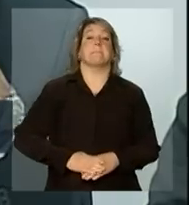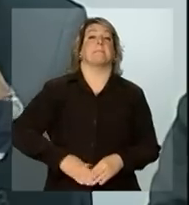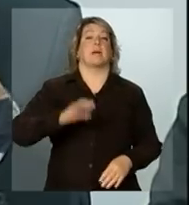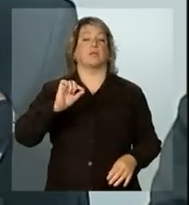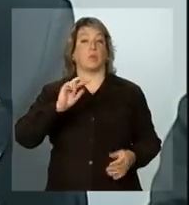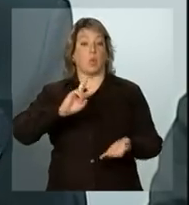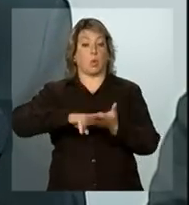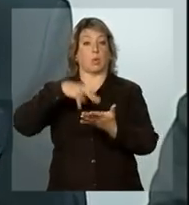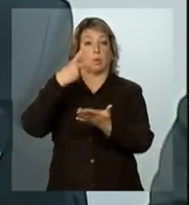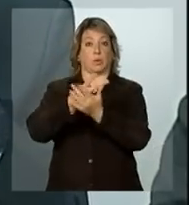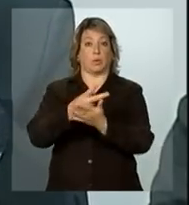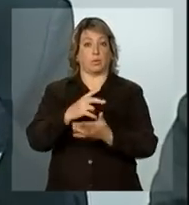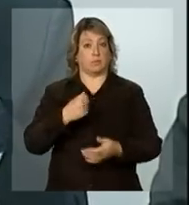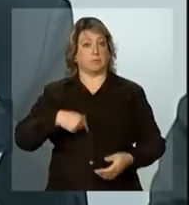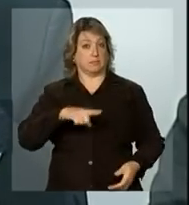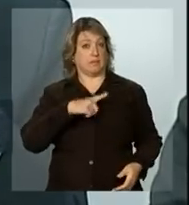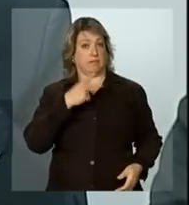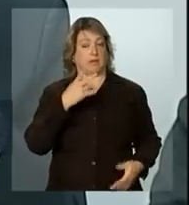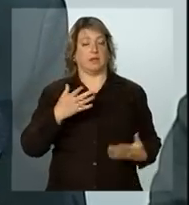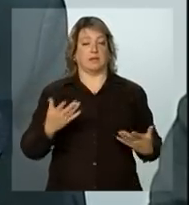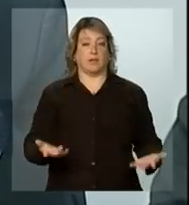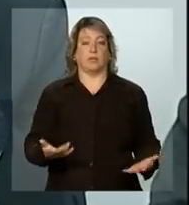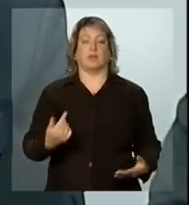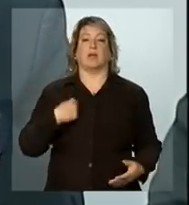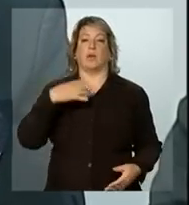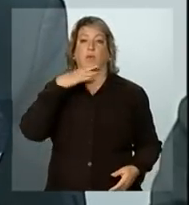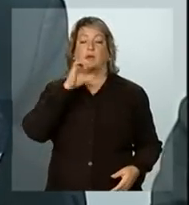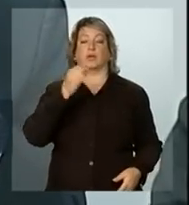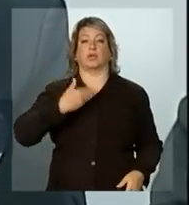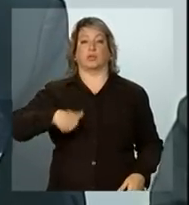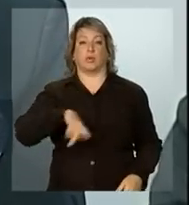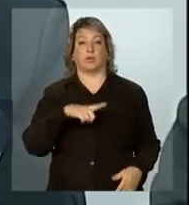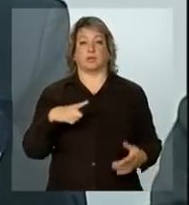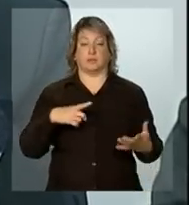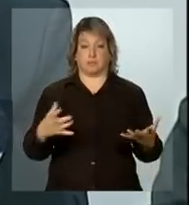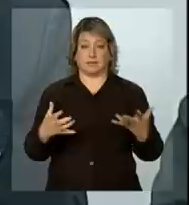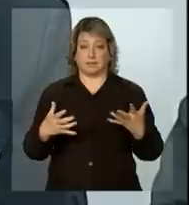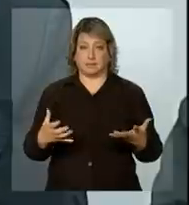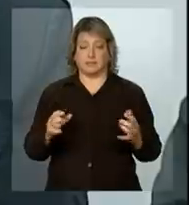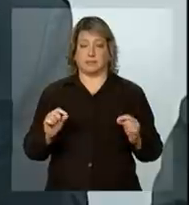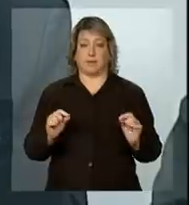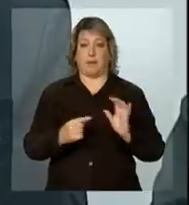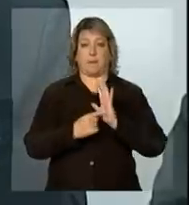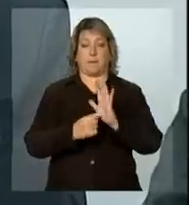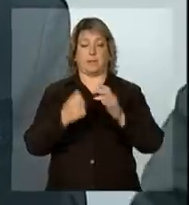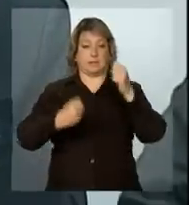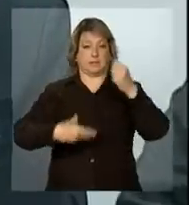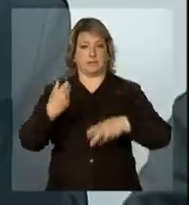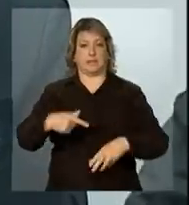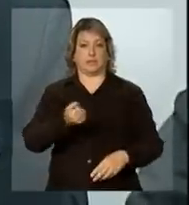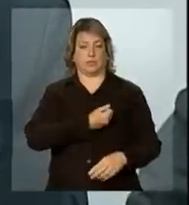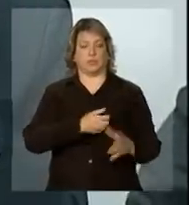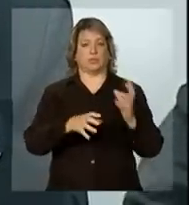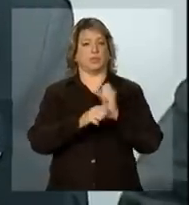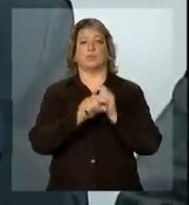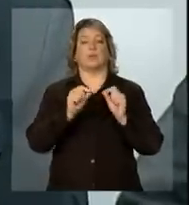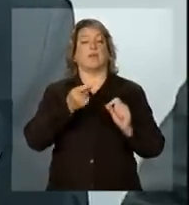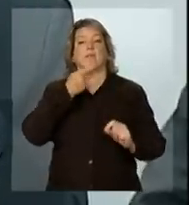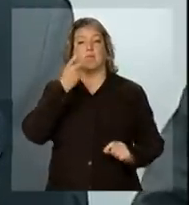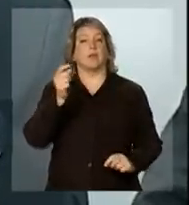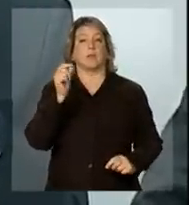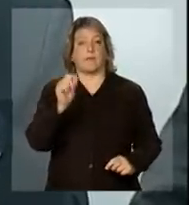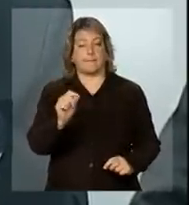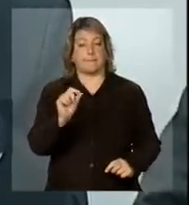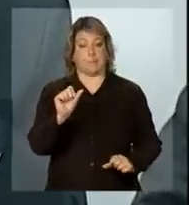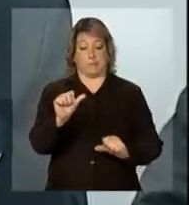dobro que está se falando. Então, portanto, eu acho que nós estamos querendo, com a apresentação desses números, é dizer que